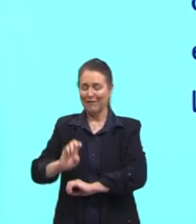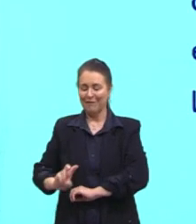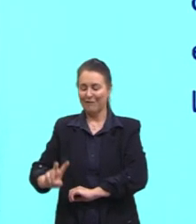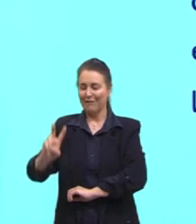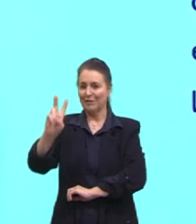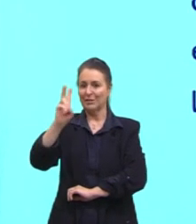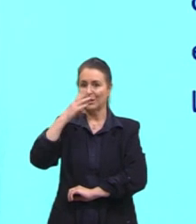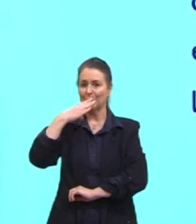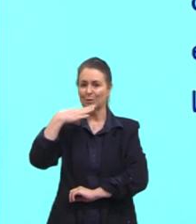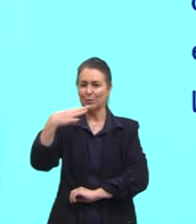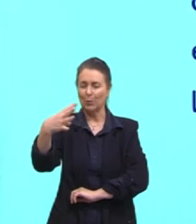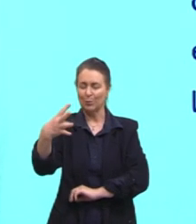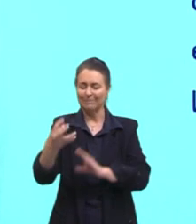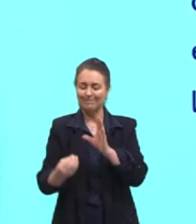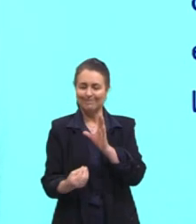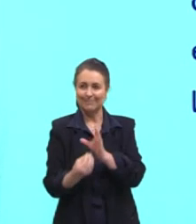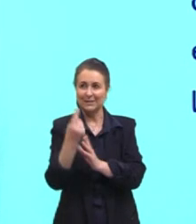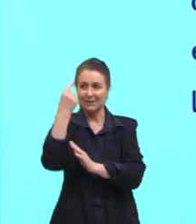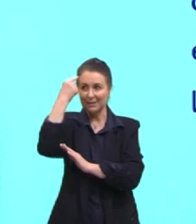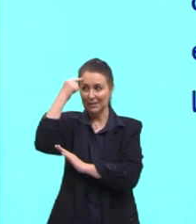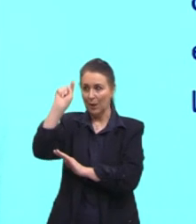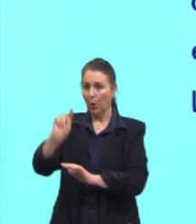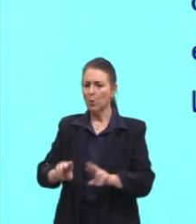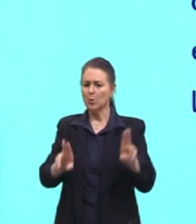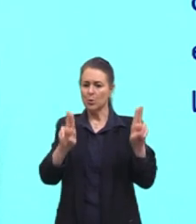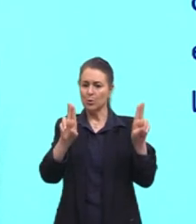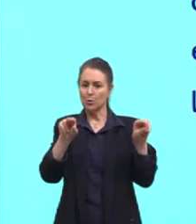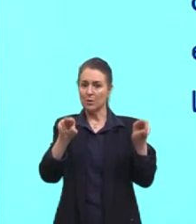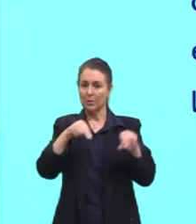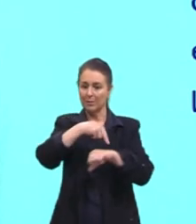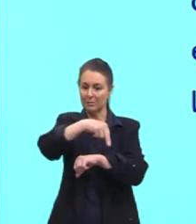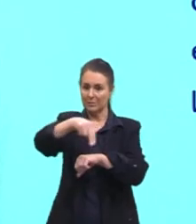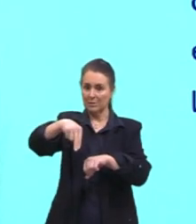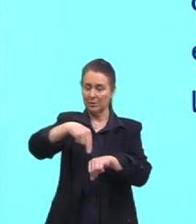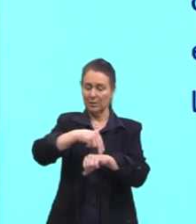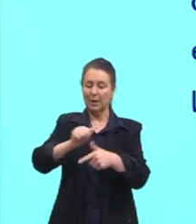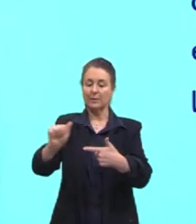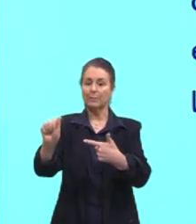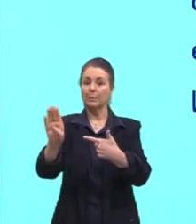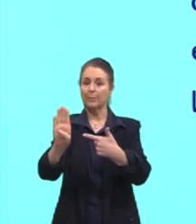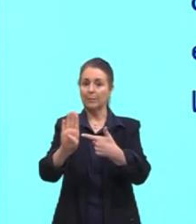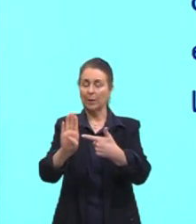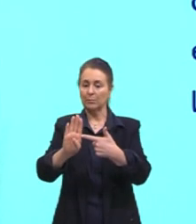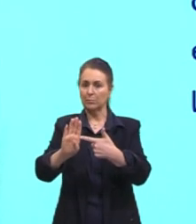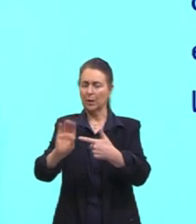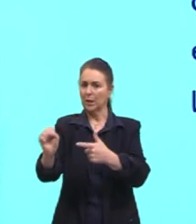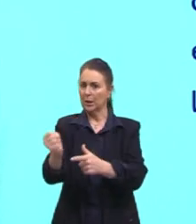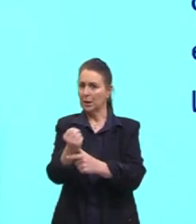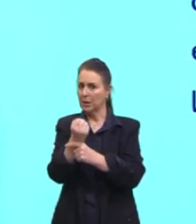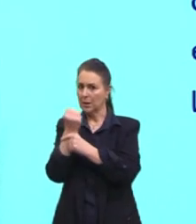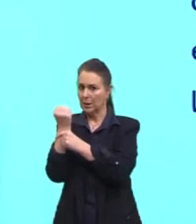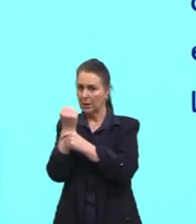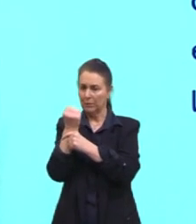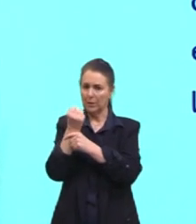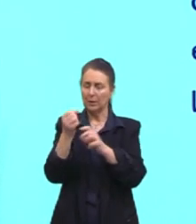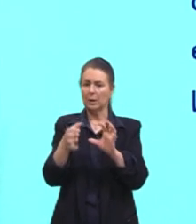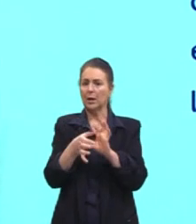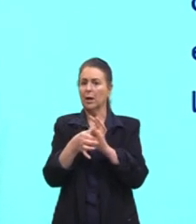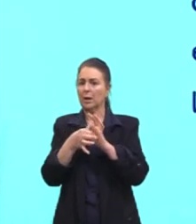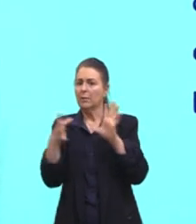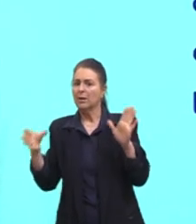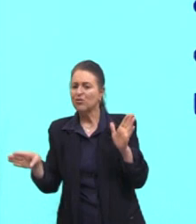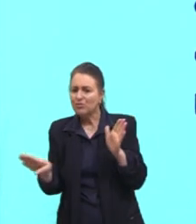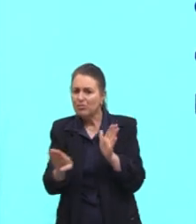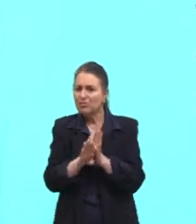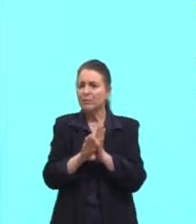a originalidade e os temas nacionais? Alternativa B. Defenderam a liberdade limitada do uso